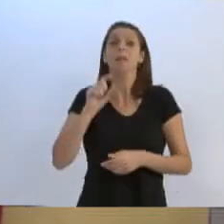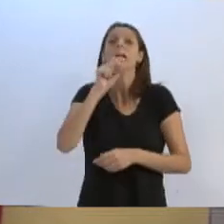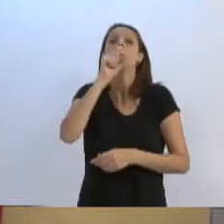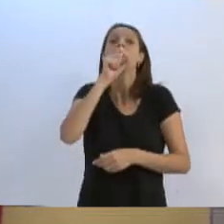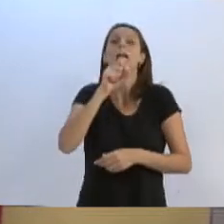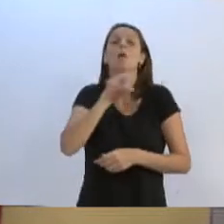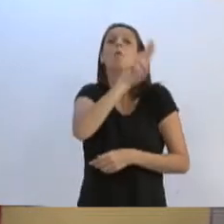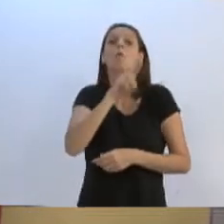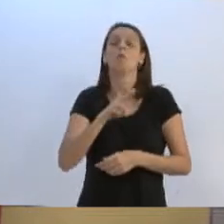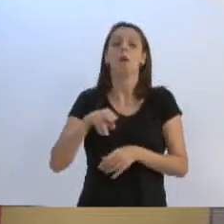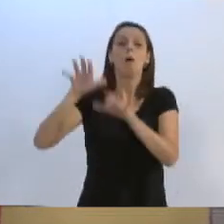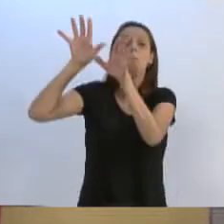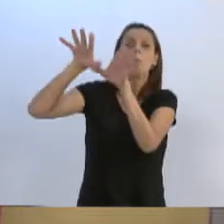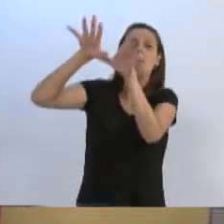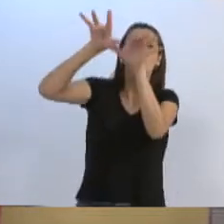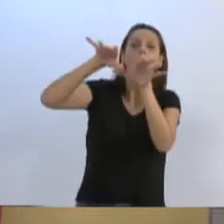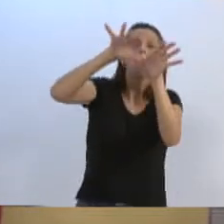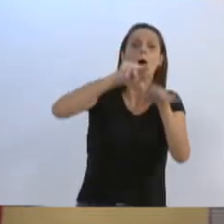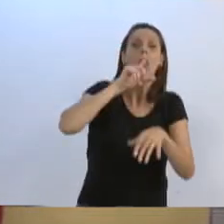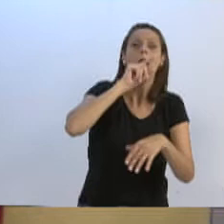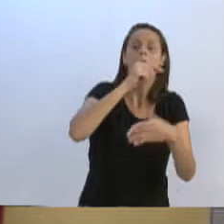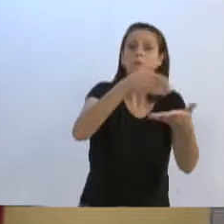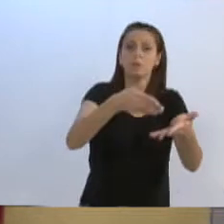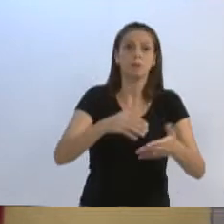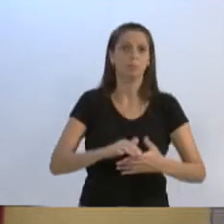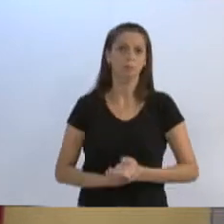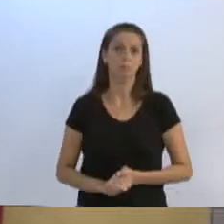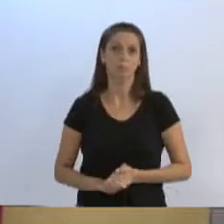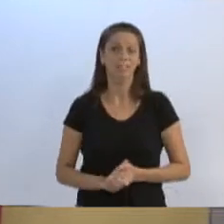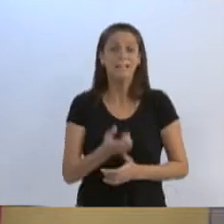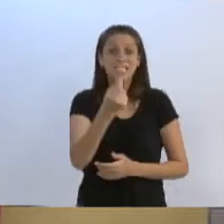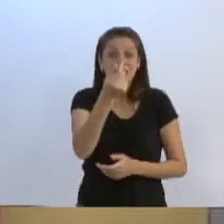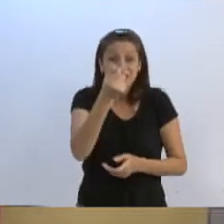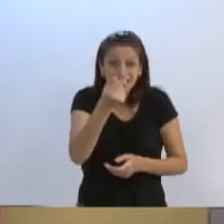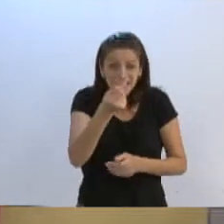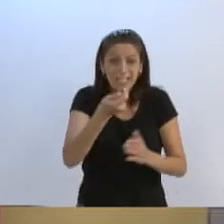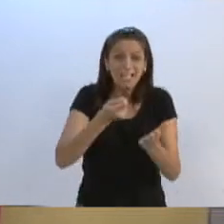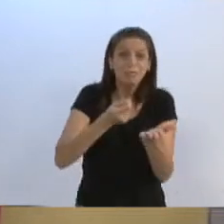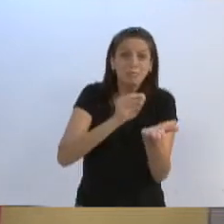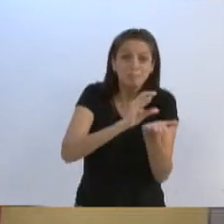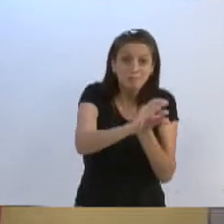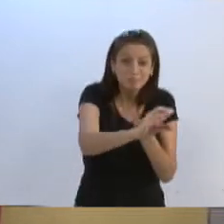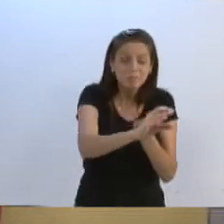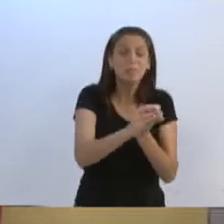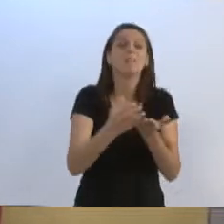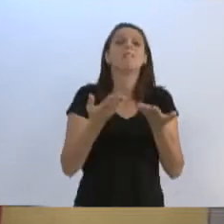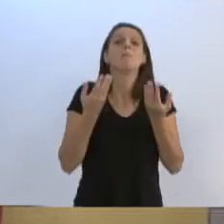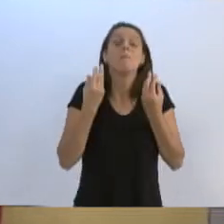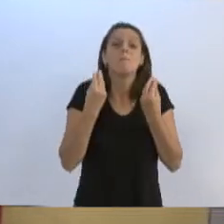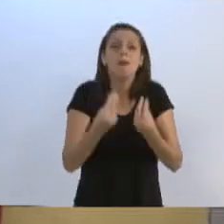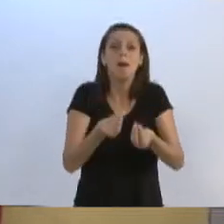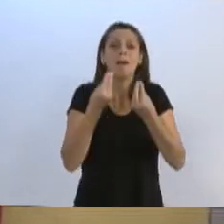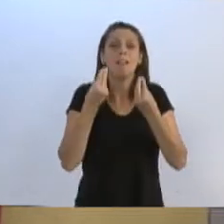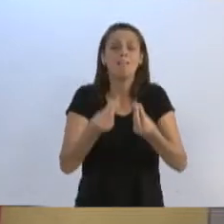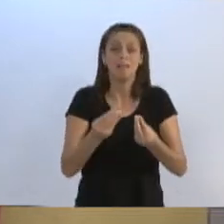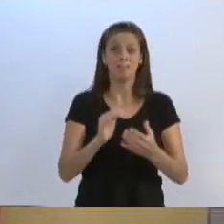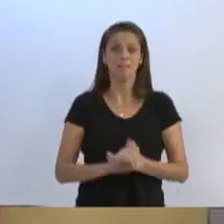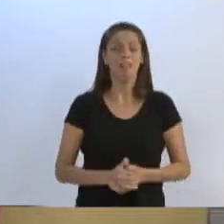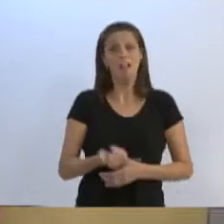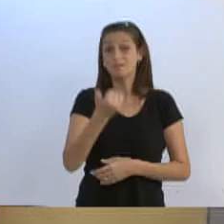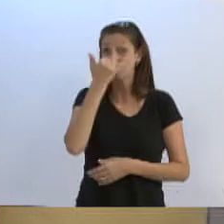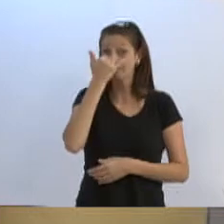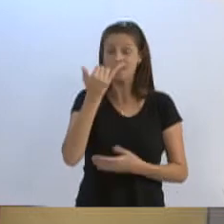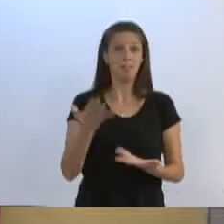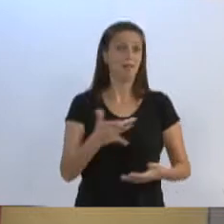pombo, para quero, quero. Aquele dinheiro todo, hoje nós estamos colhendo o reflexo disso.